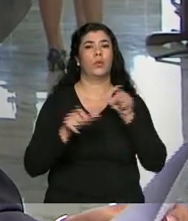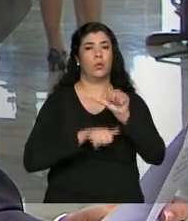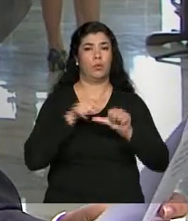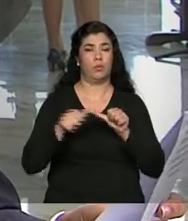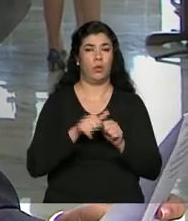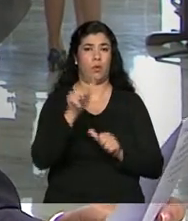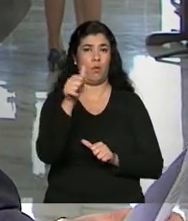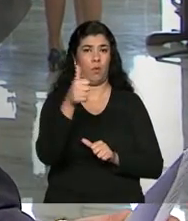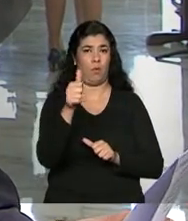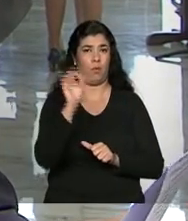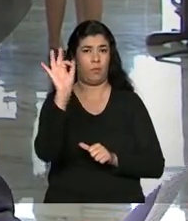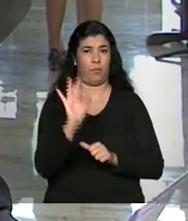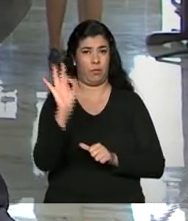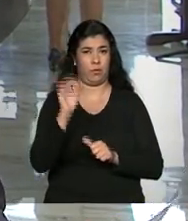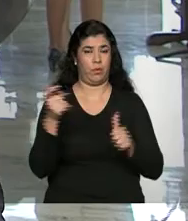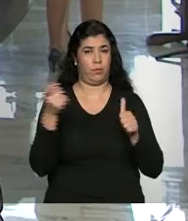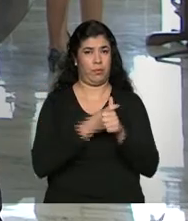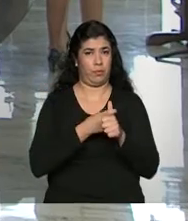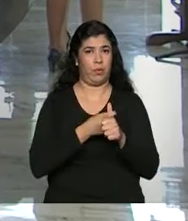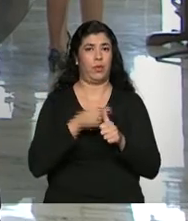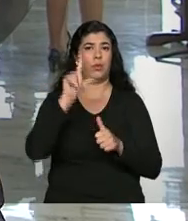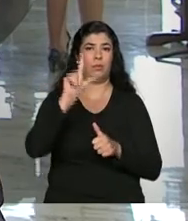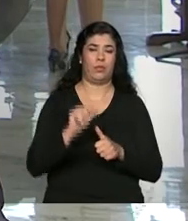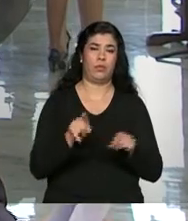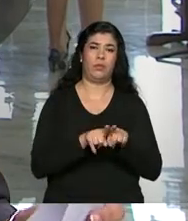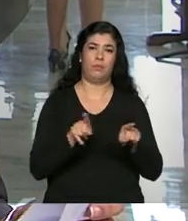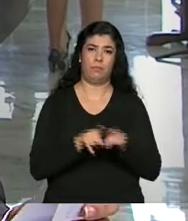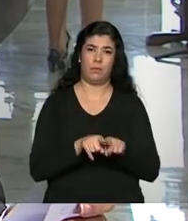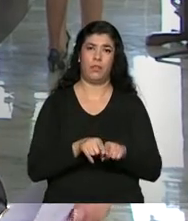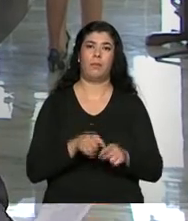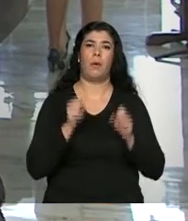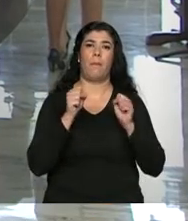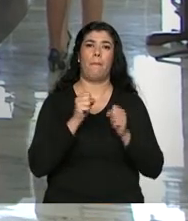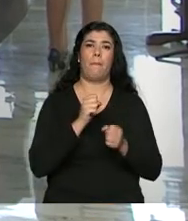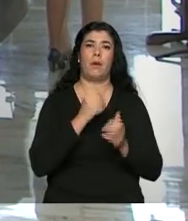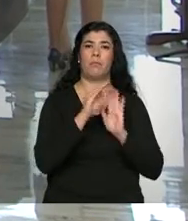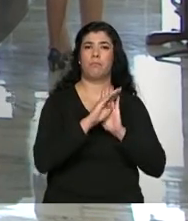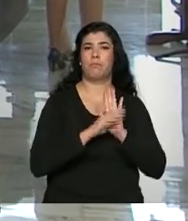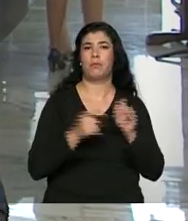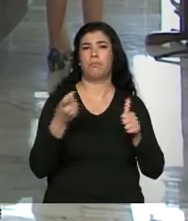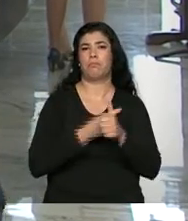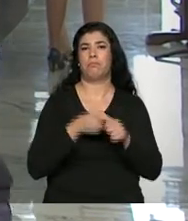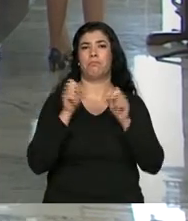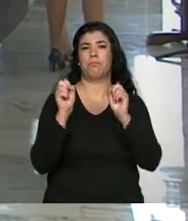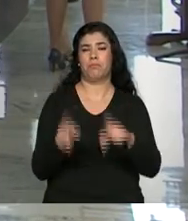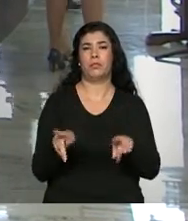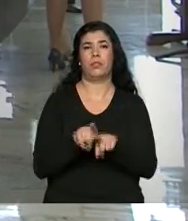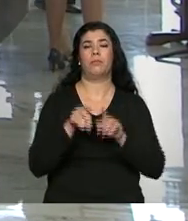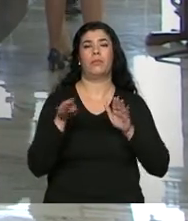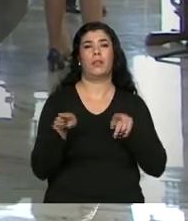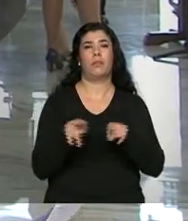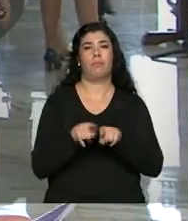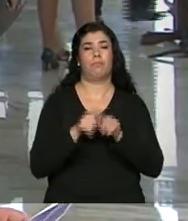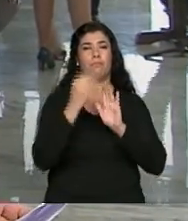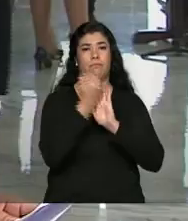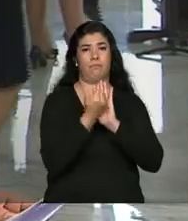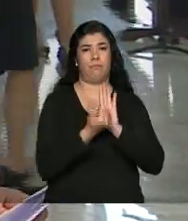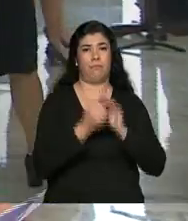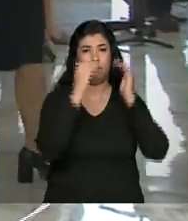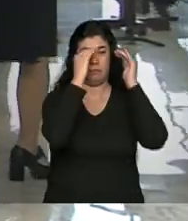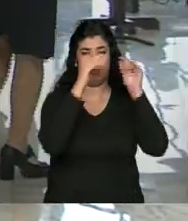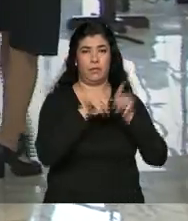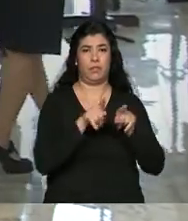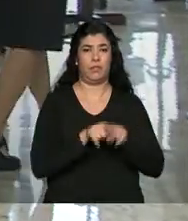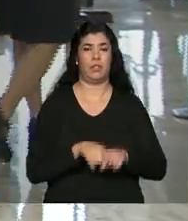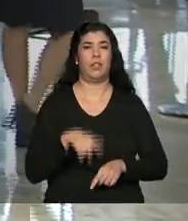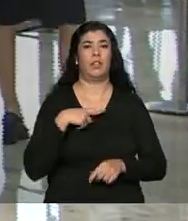11% para 11% dos encargos previdenciários a serem pagos para participar do programa. Ao meu lado, a gente está